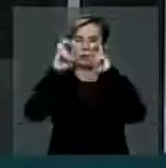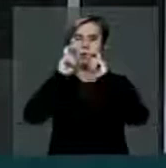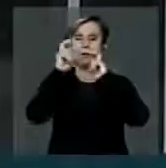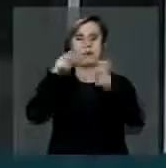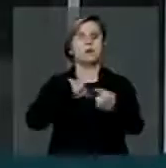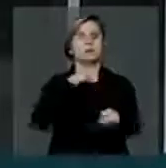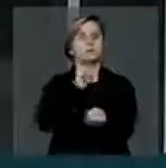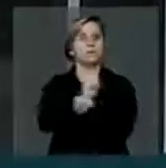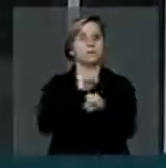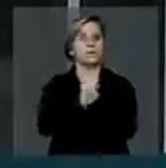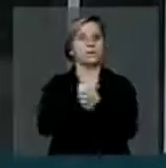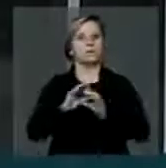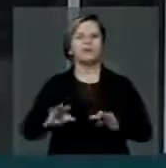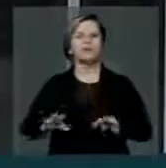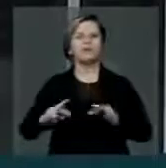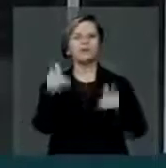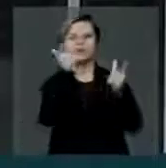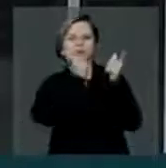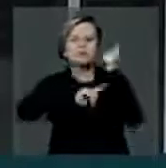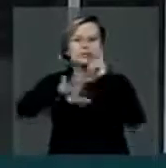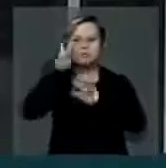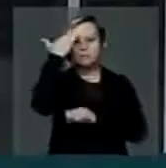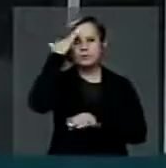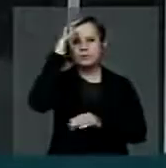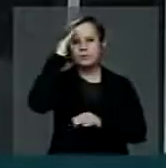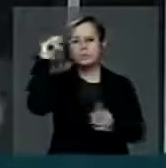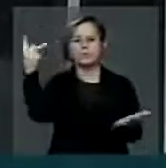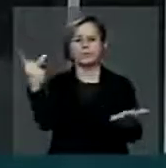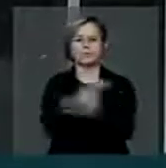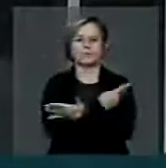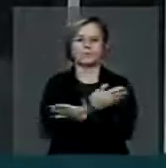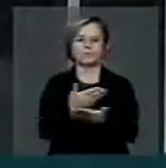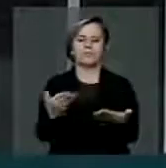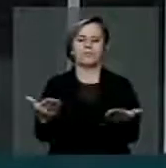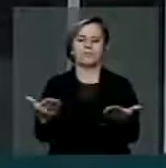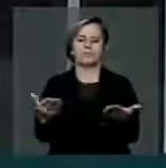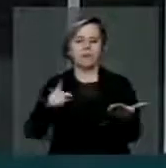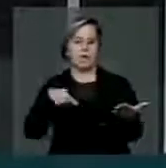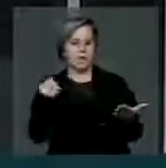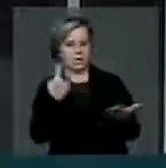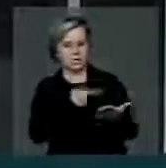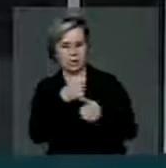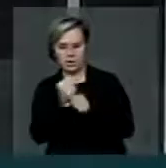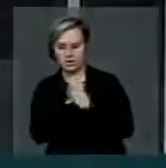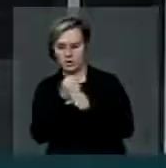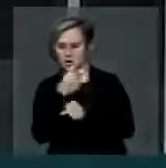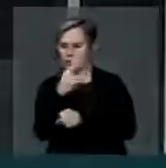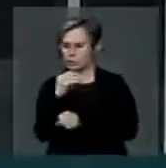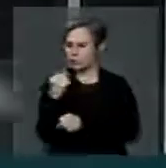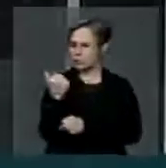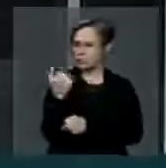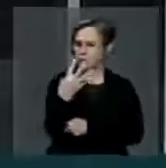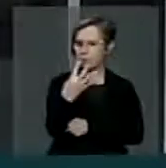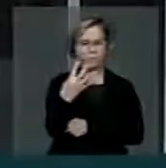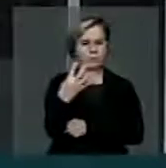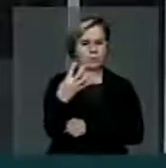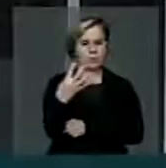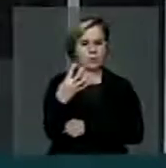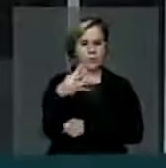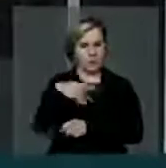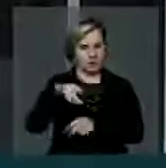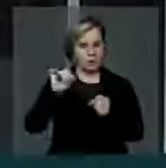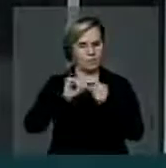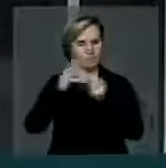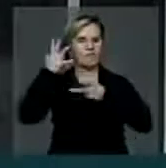entendam o que está ocorrendo. Que nós, em 2014, que quem fizer